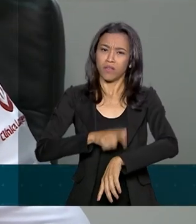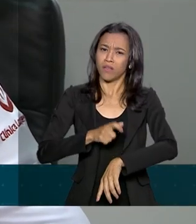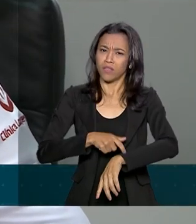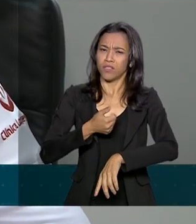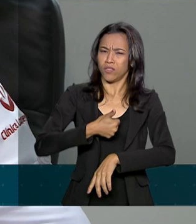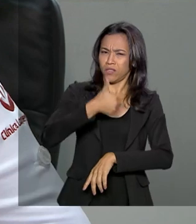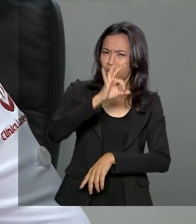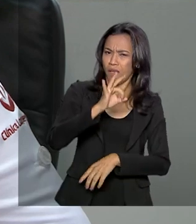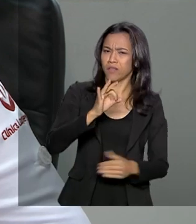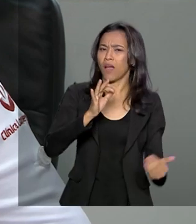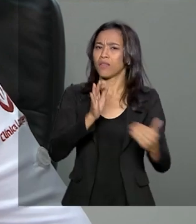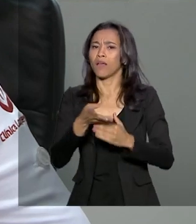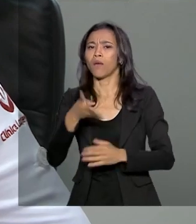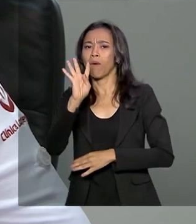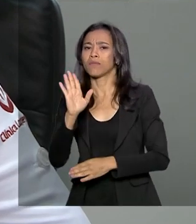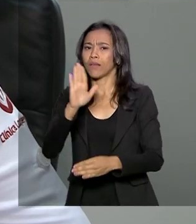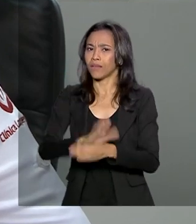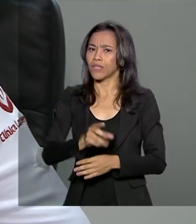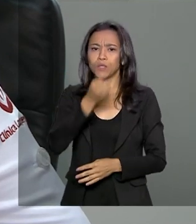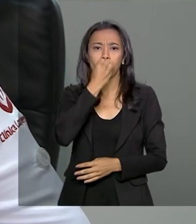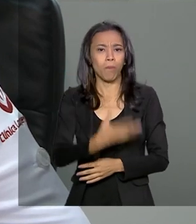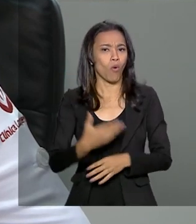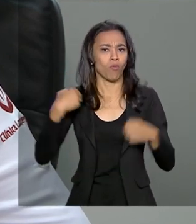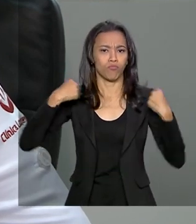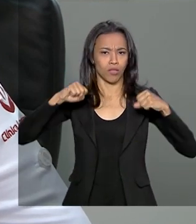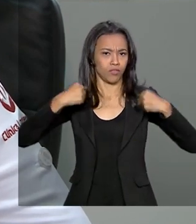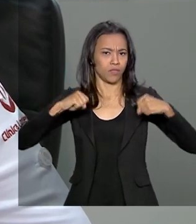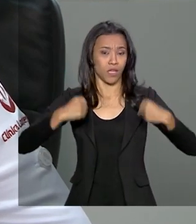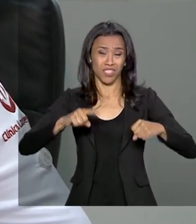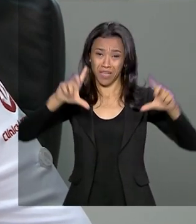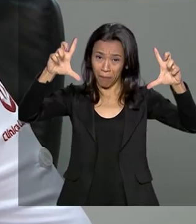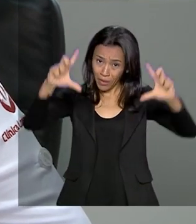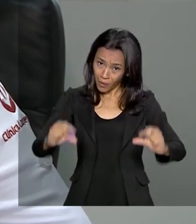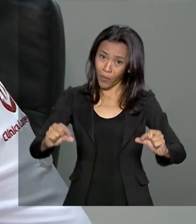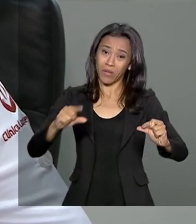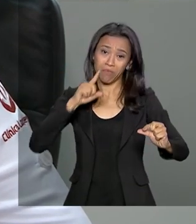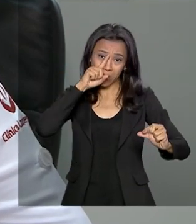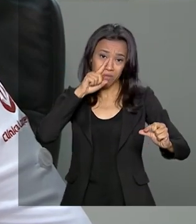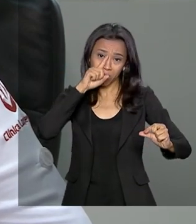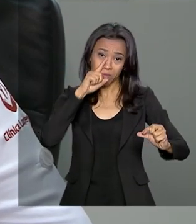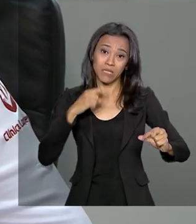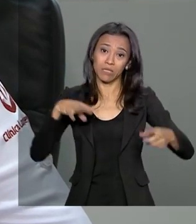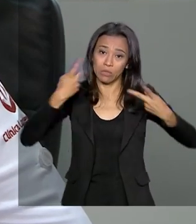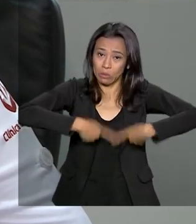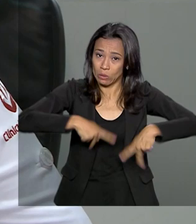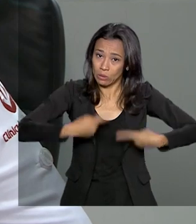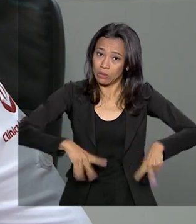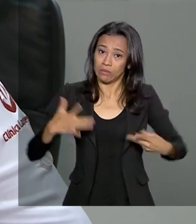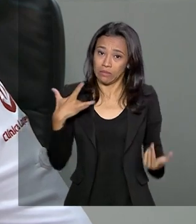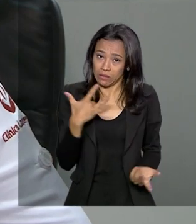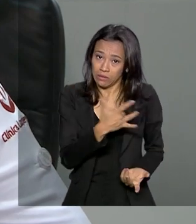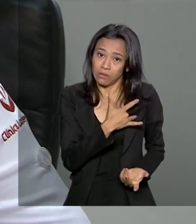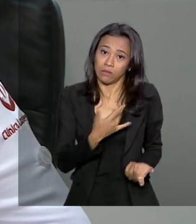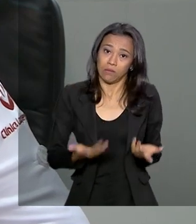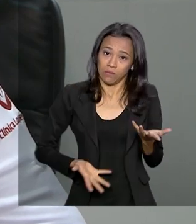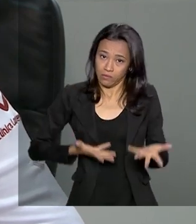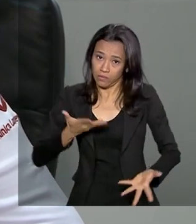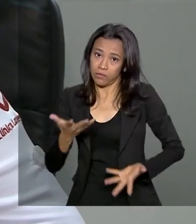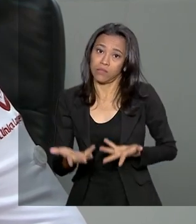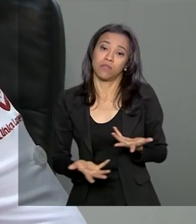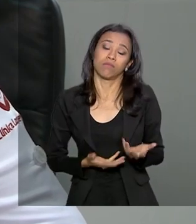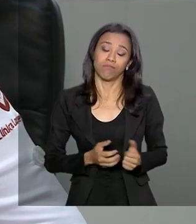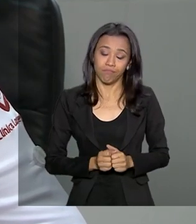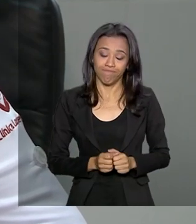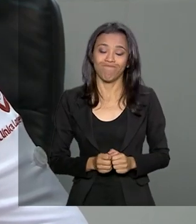horas, porque é o período que a umidade vai estar mais baixa e o risco que a gente vai ter de que esse paciente tenha alguma